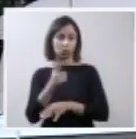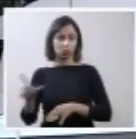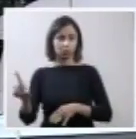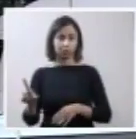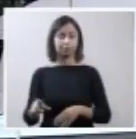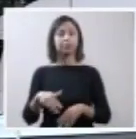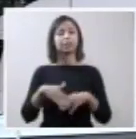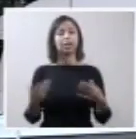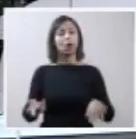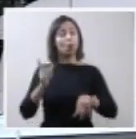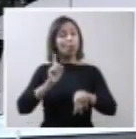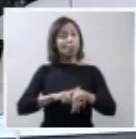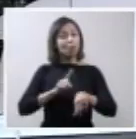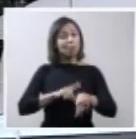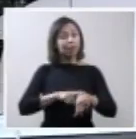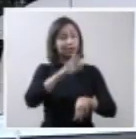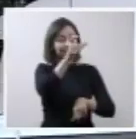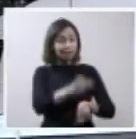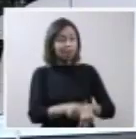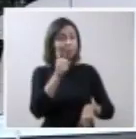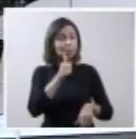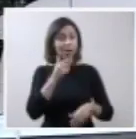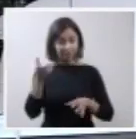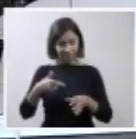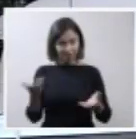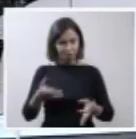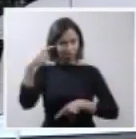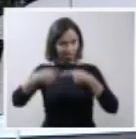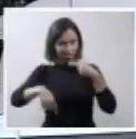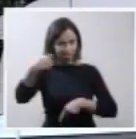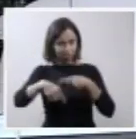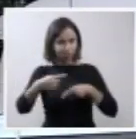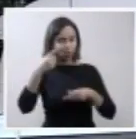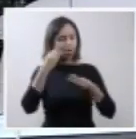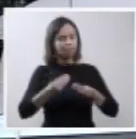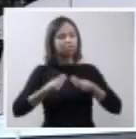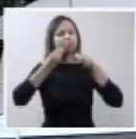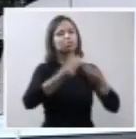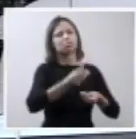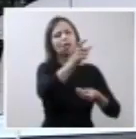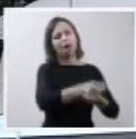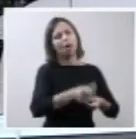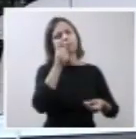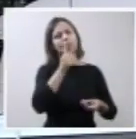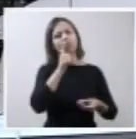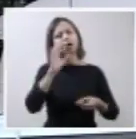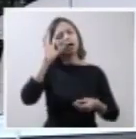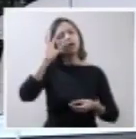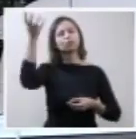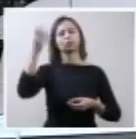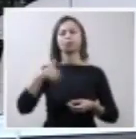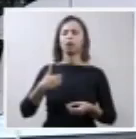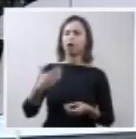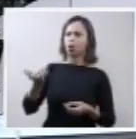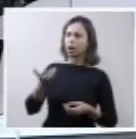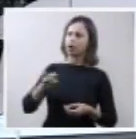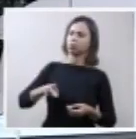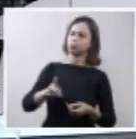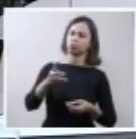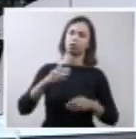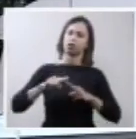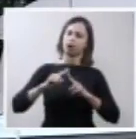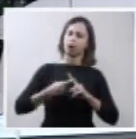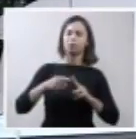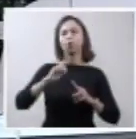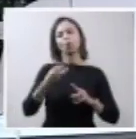seja da mulher. O Sistema Único de Saúde tem plenas condições de oferecer e oferece diagnóstico